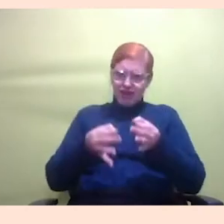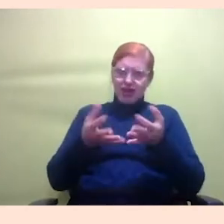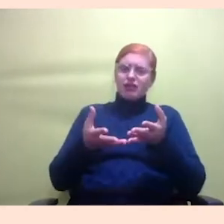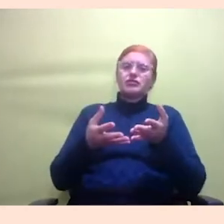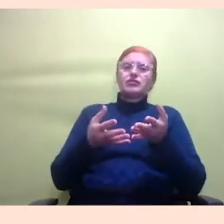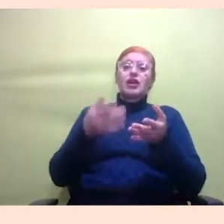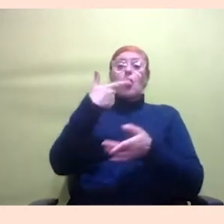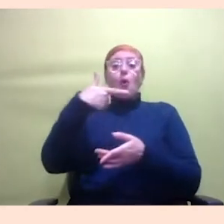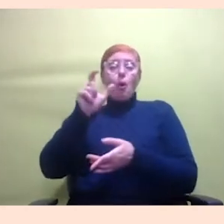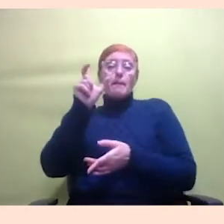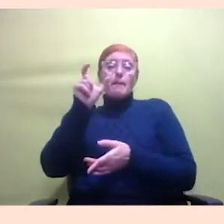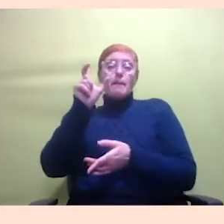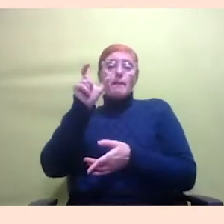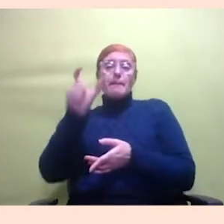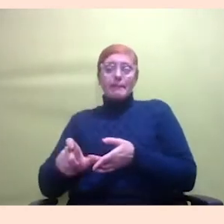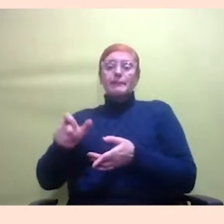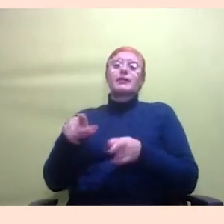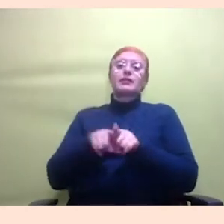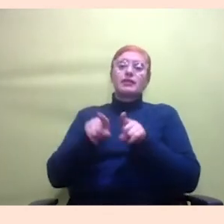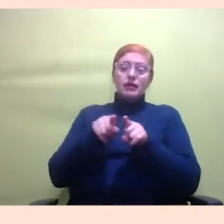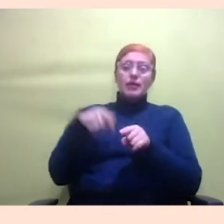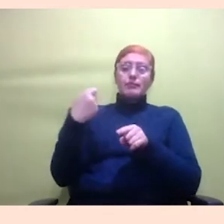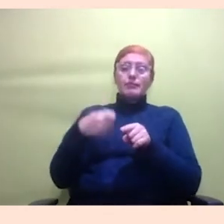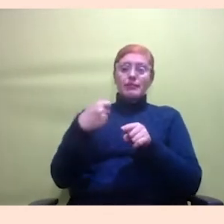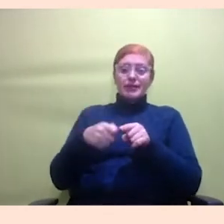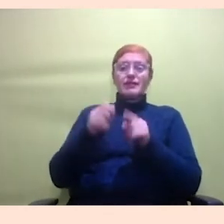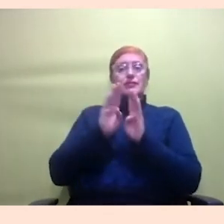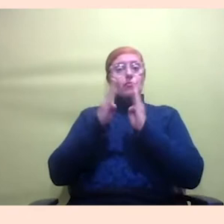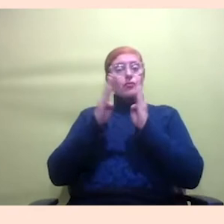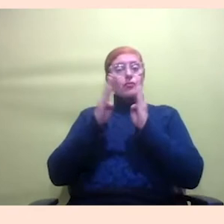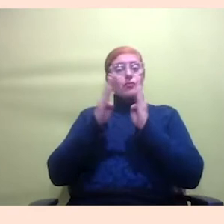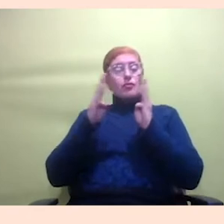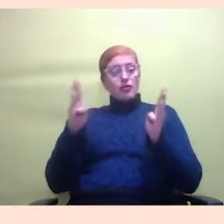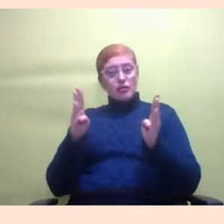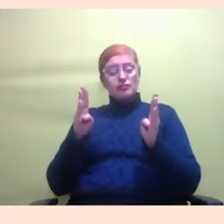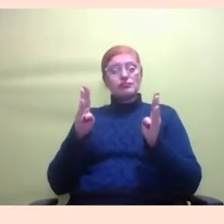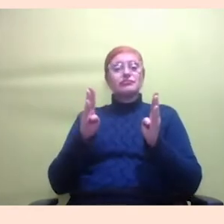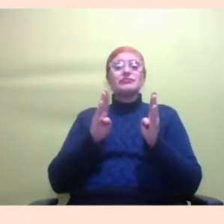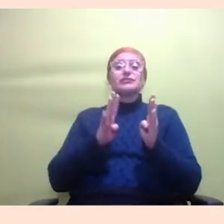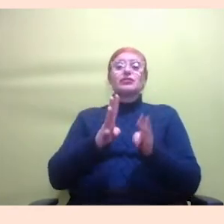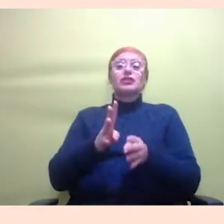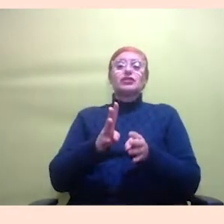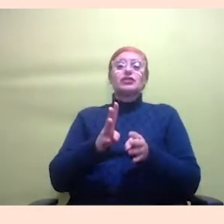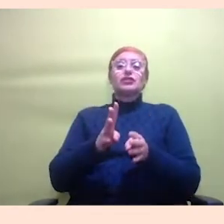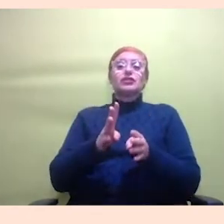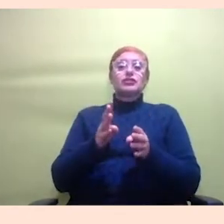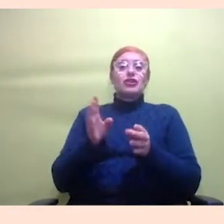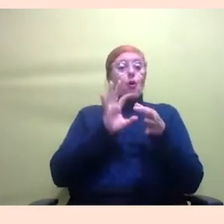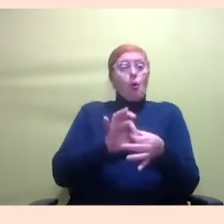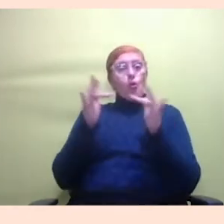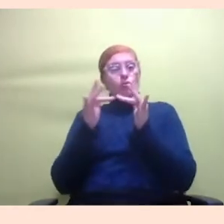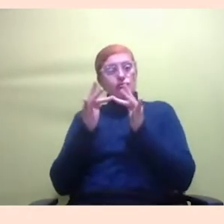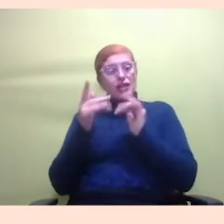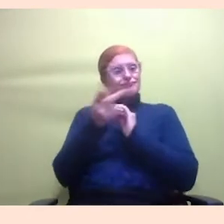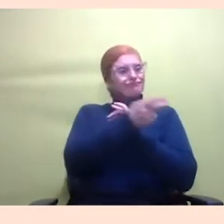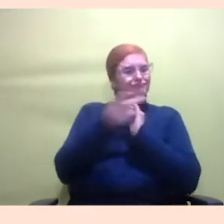e com uma demanda de uma bibliografia que Lina conhece a gente já coloca Lina em contato com ela então a gente trabalha com uma criação de rede